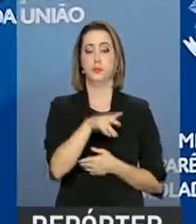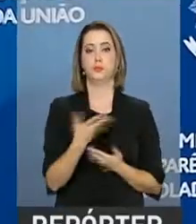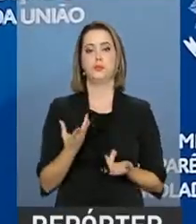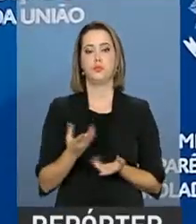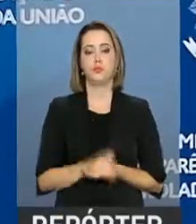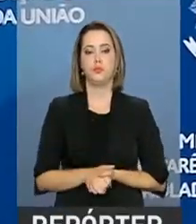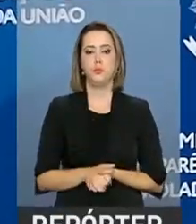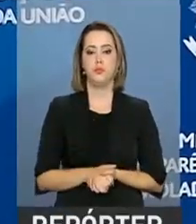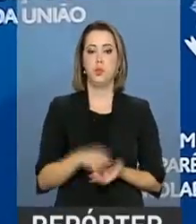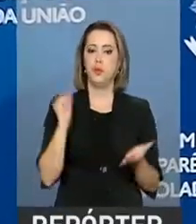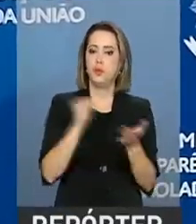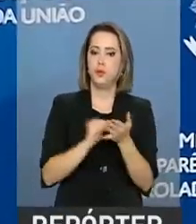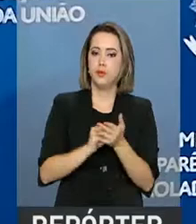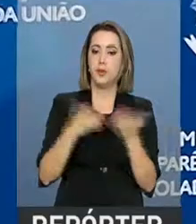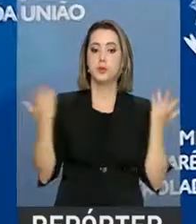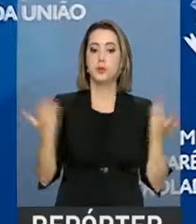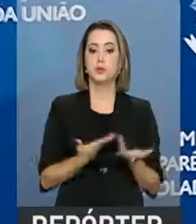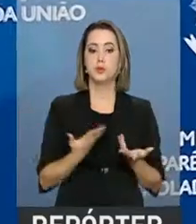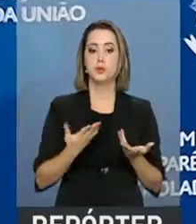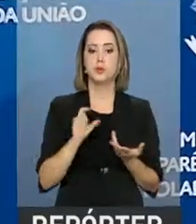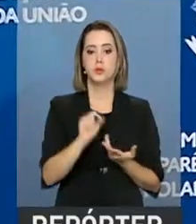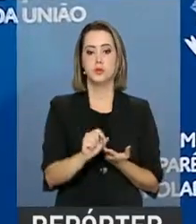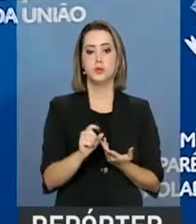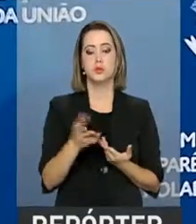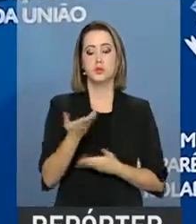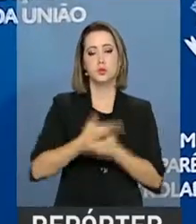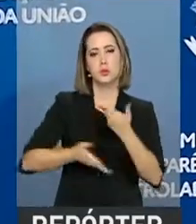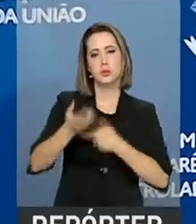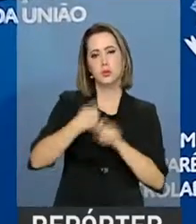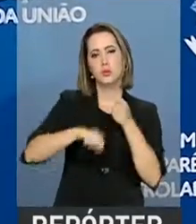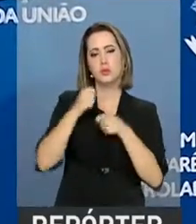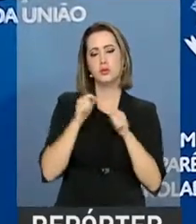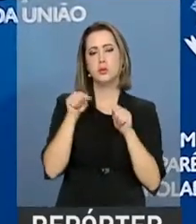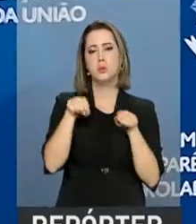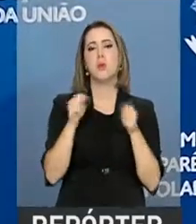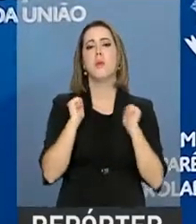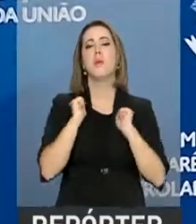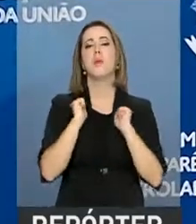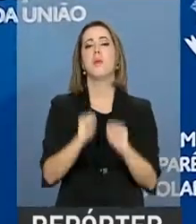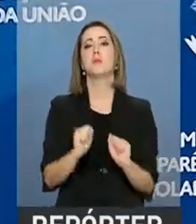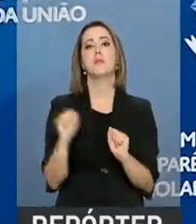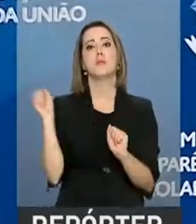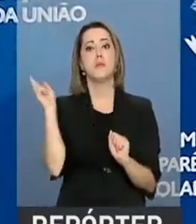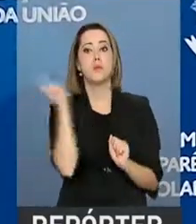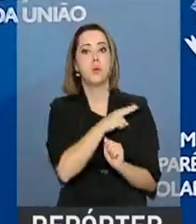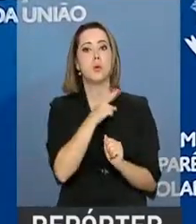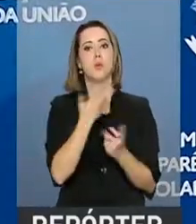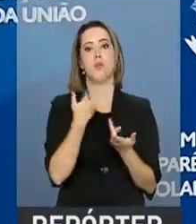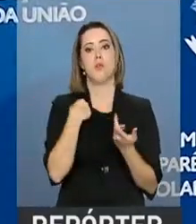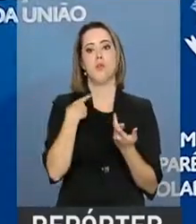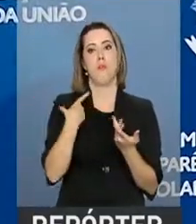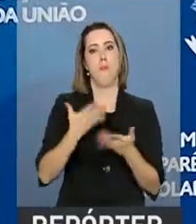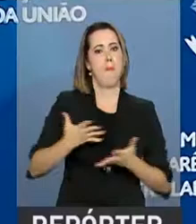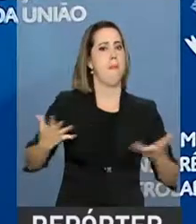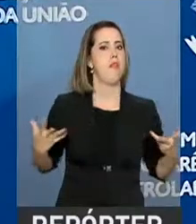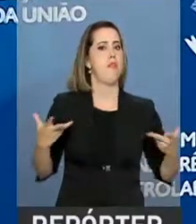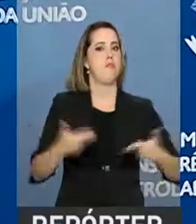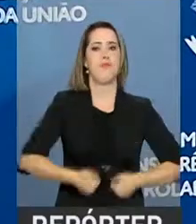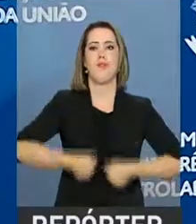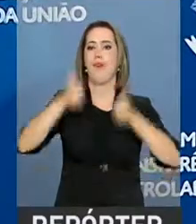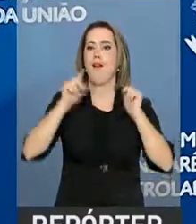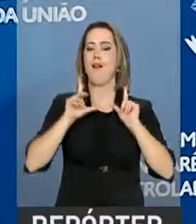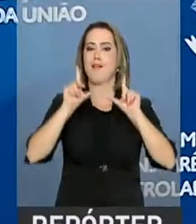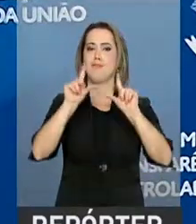mundo moderno da investigação dos crimes no ambiente econômico é um mecanismo mais veloz, mais eficaz, menos